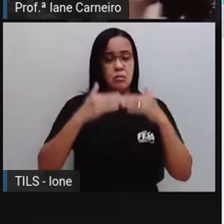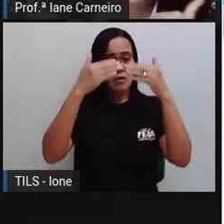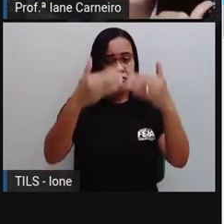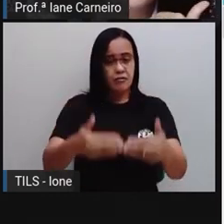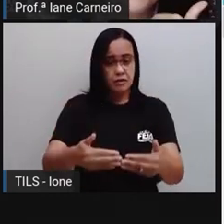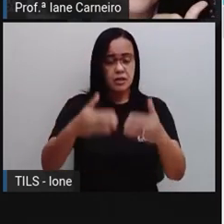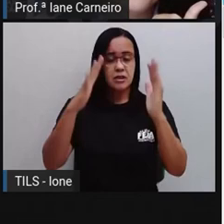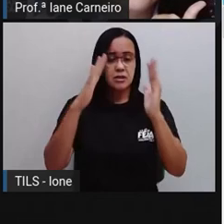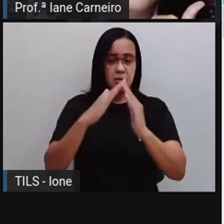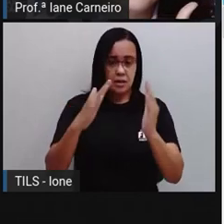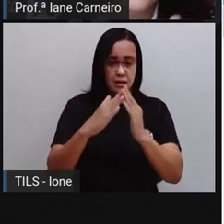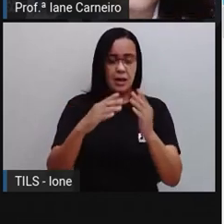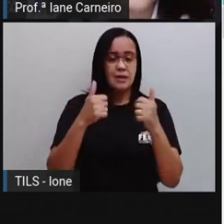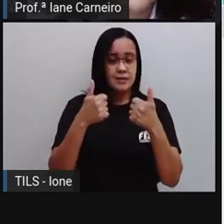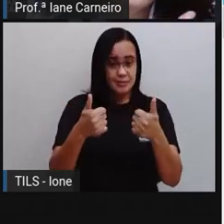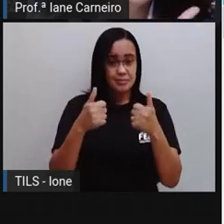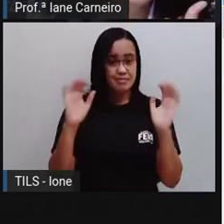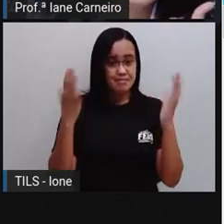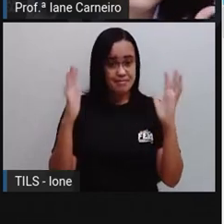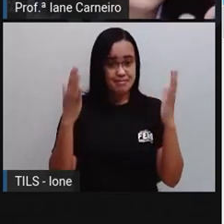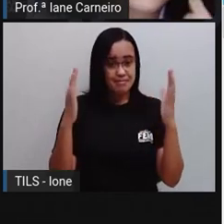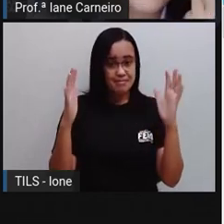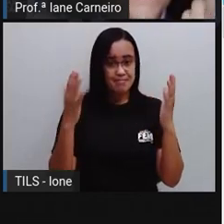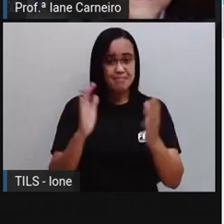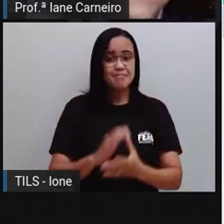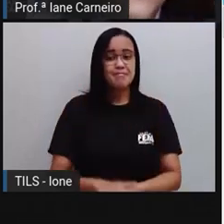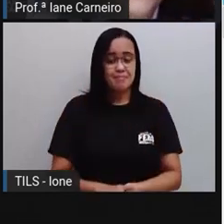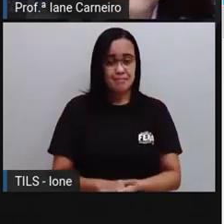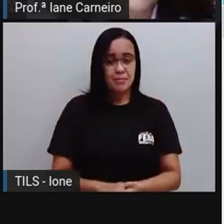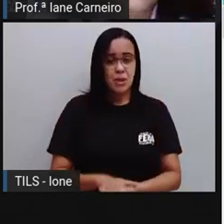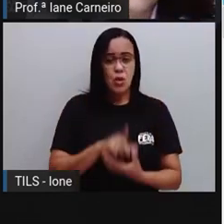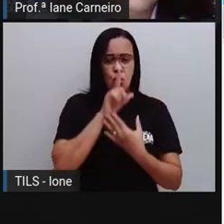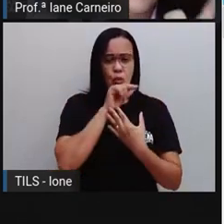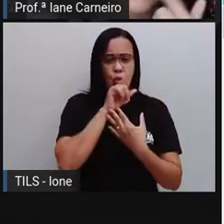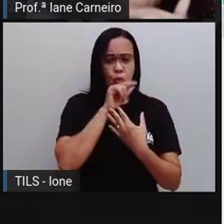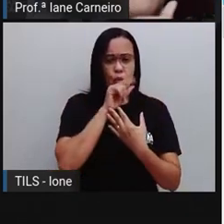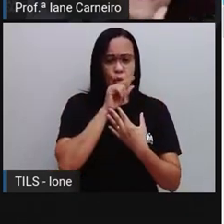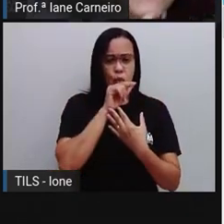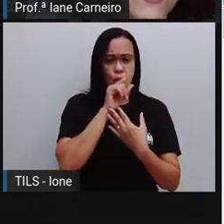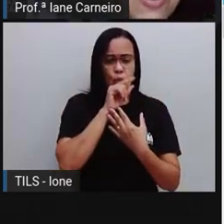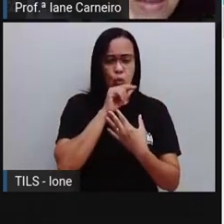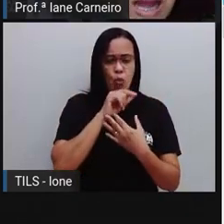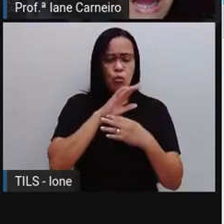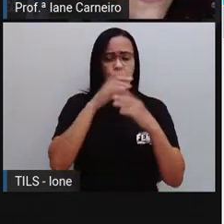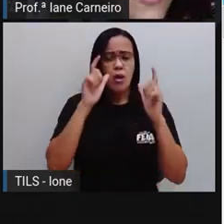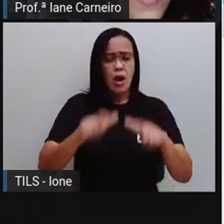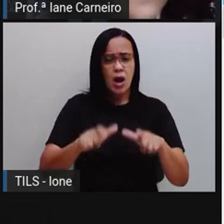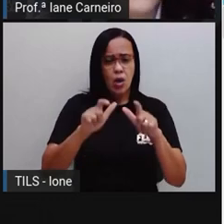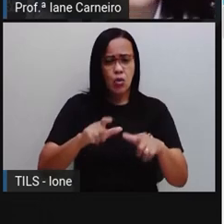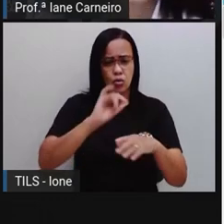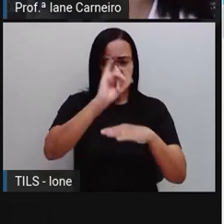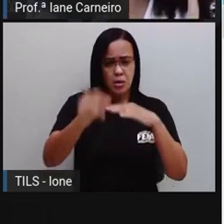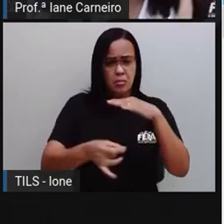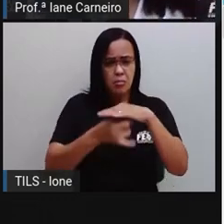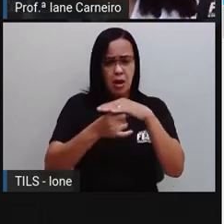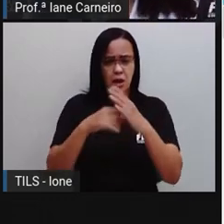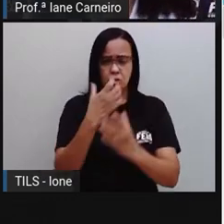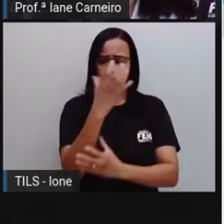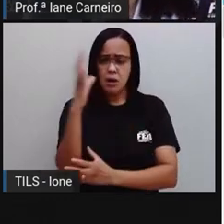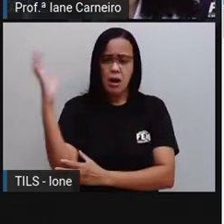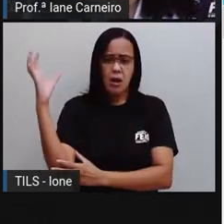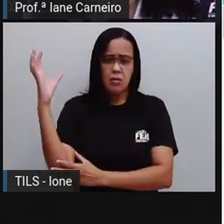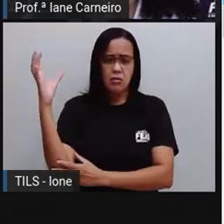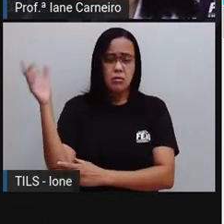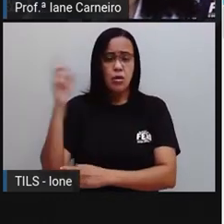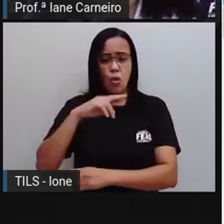casa, muito bom. Onde estão os pássaros? Embaixo da árvore ou em cima